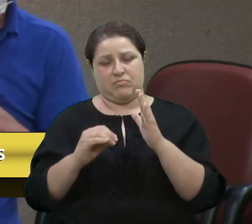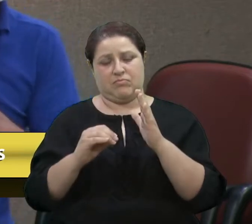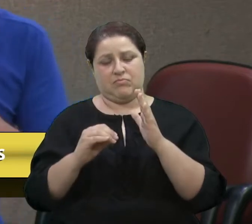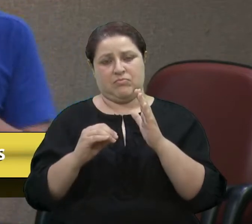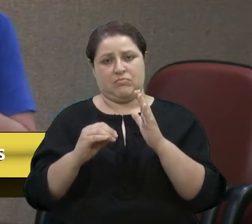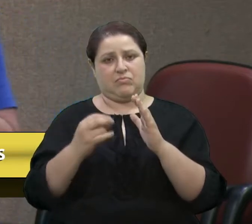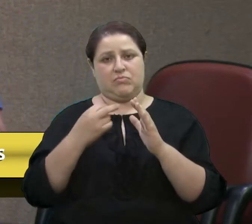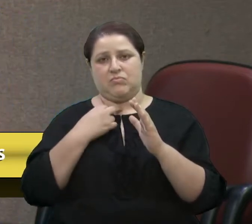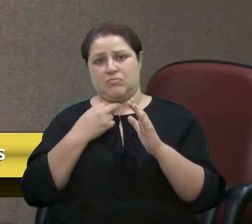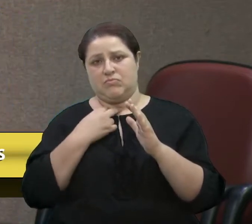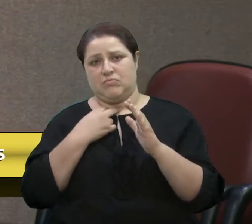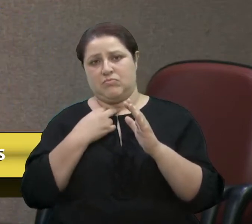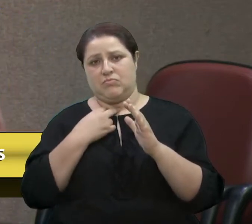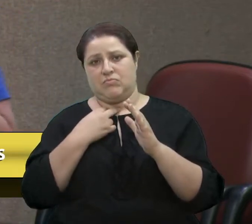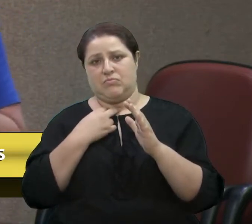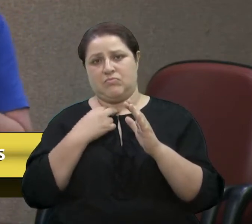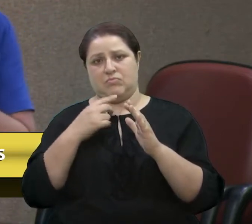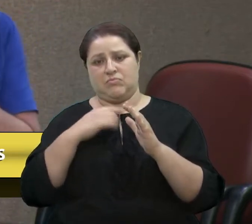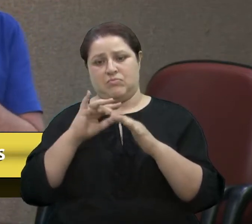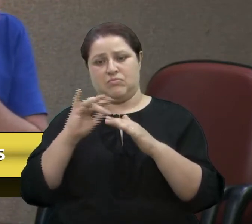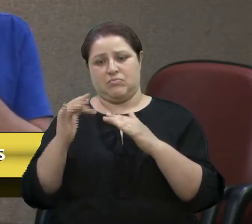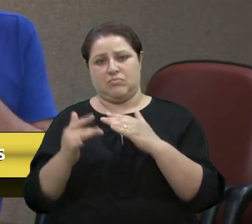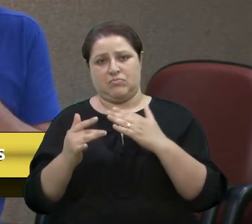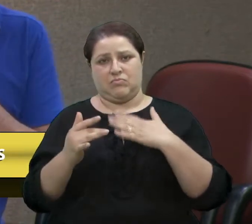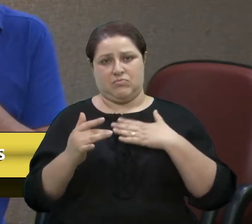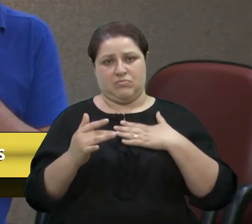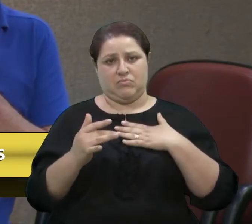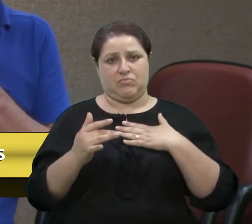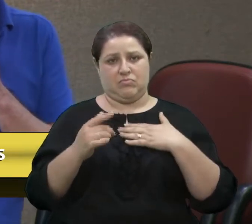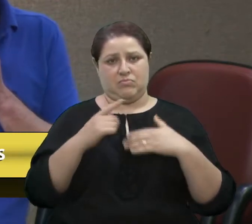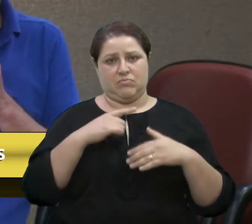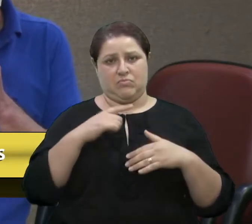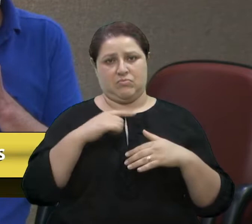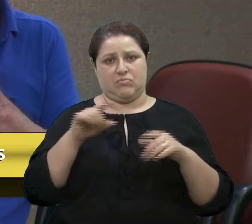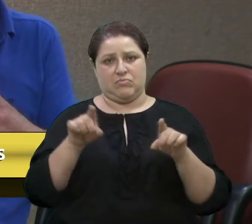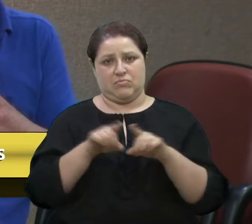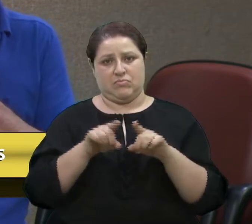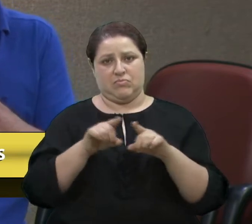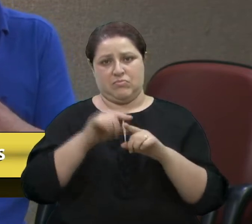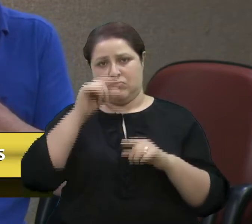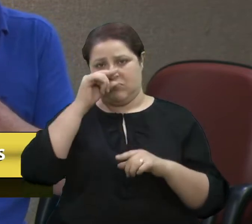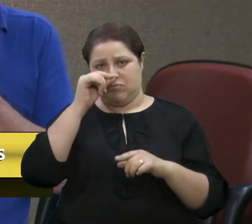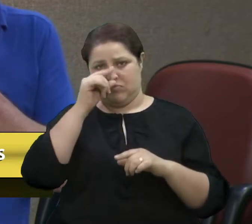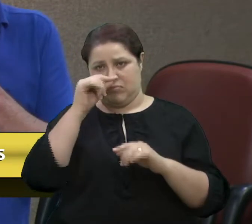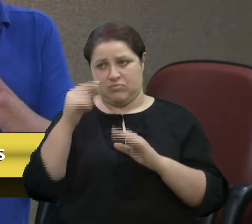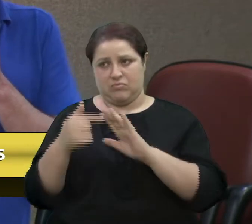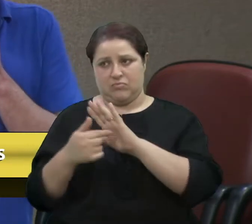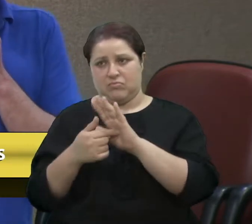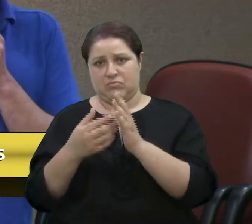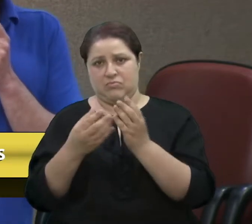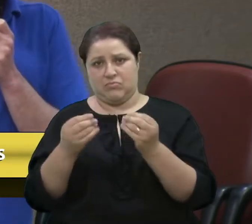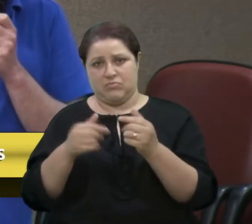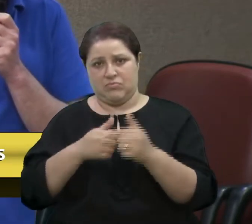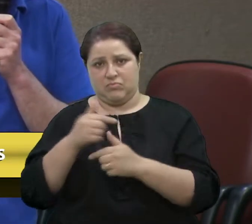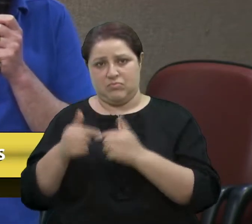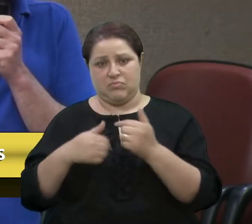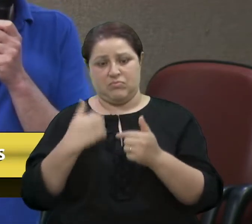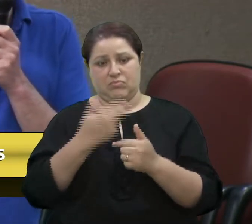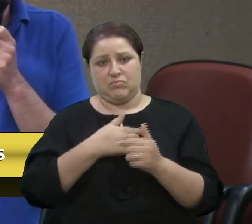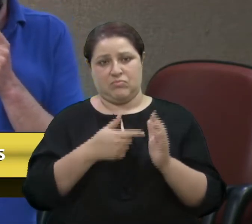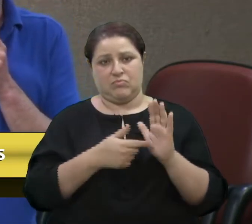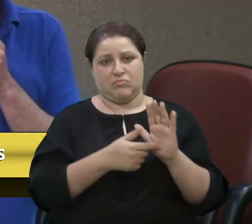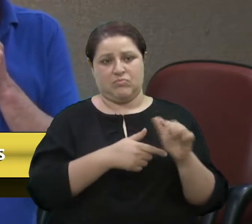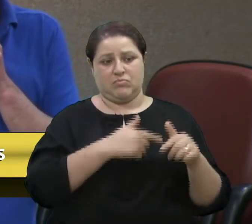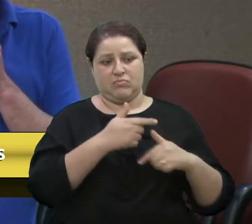Mas, nas redes sociais que eu tenho, o vereador Fantinel também mostra muito o seu trabalho. A gente mostra o nosso trabalho,